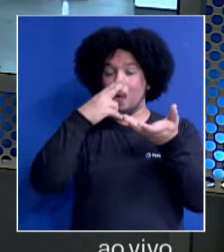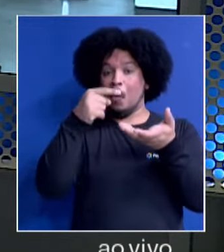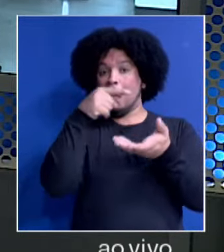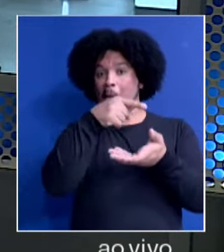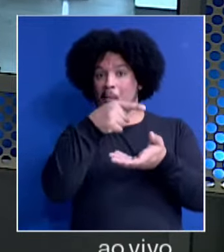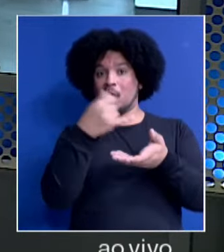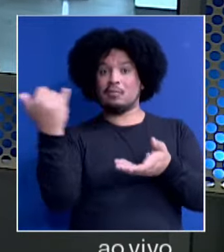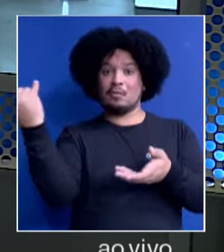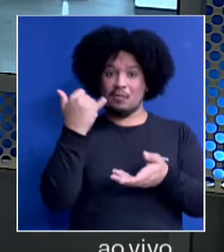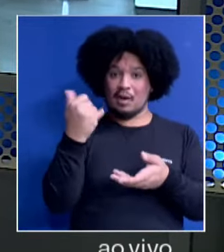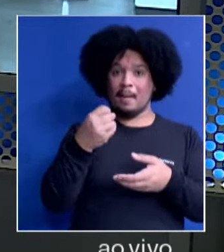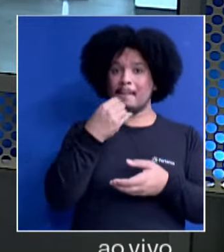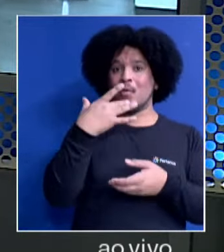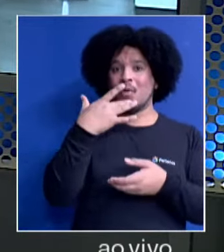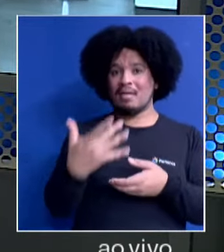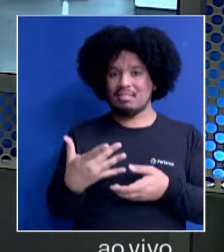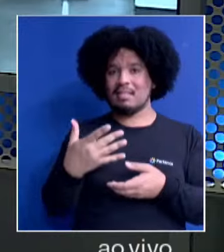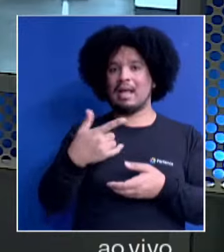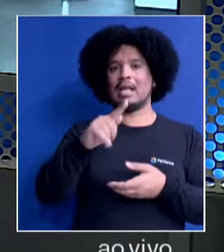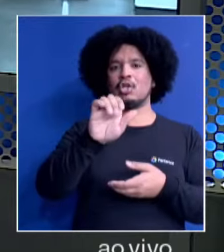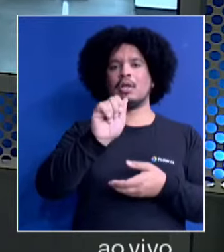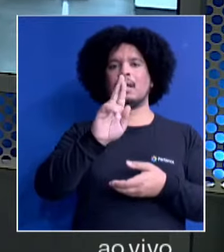passou. Boa tarde, Gabriela.